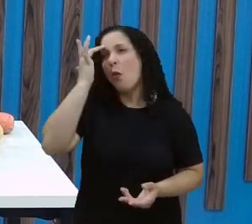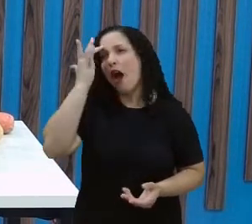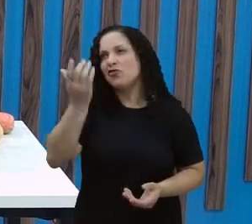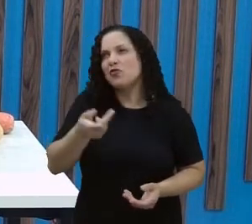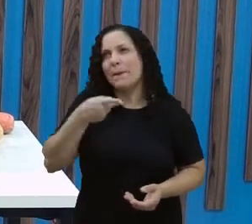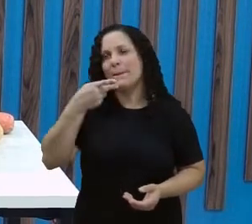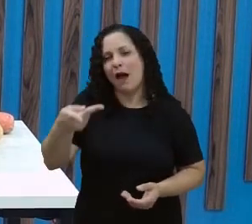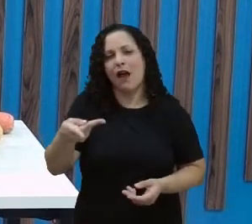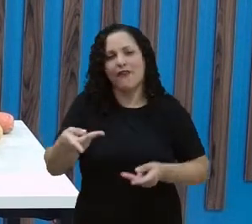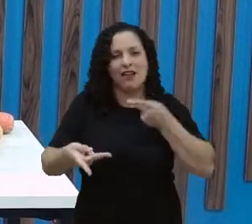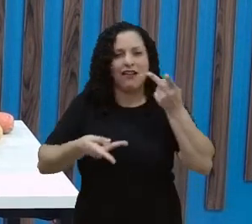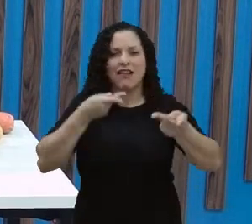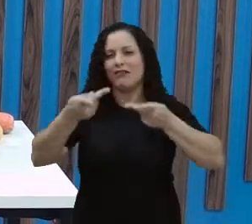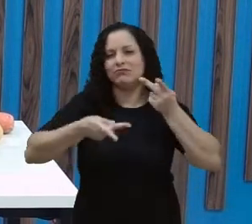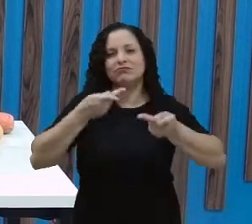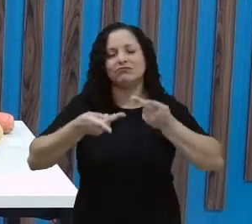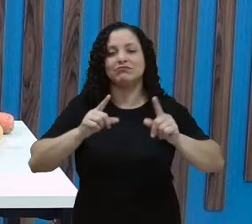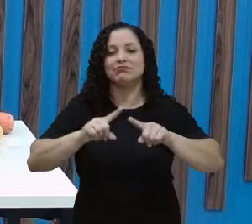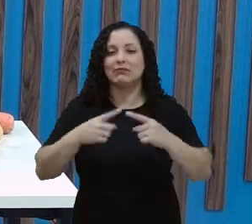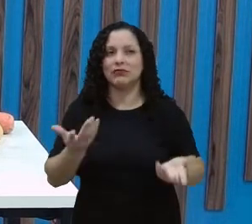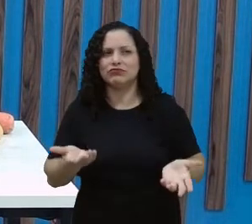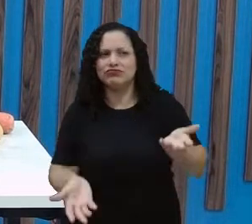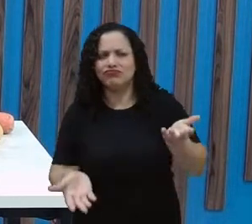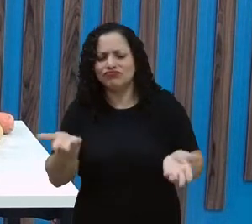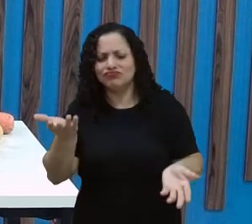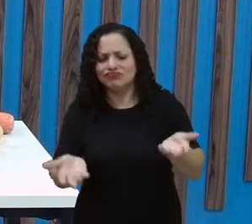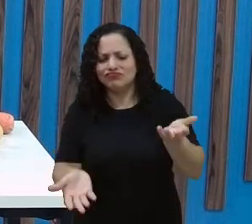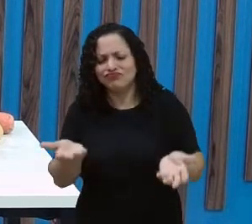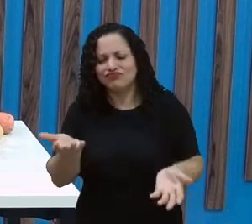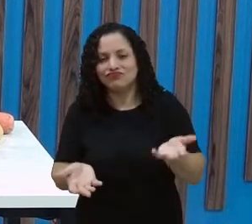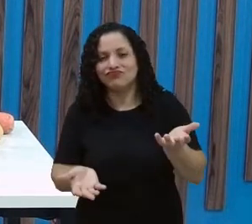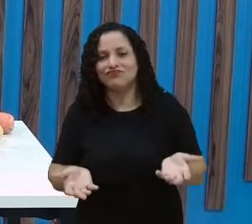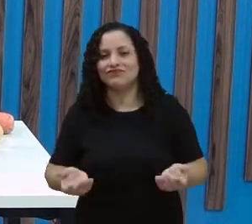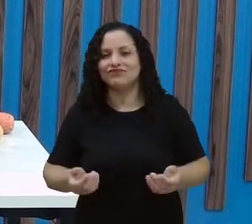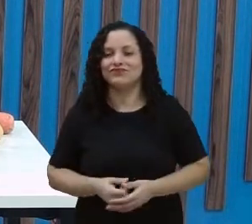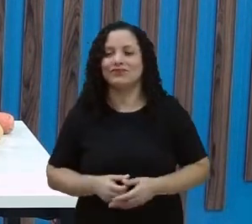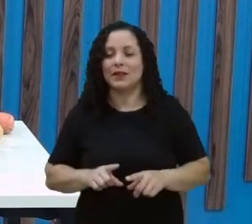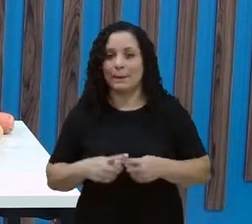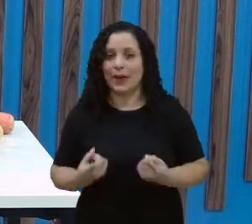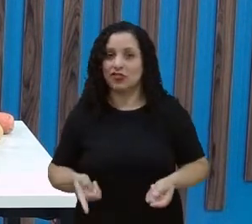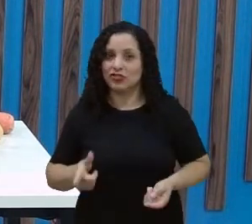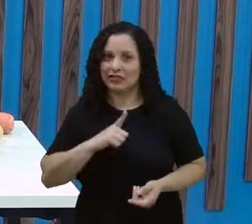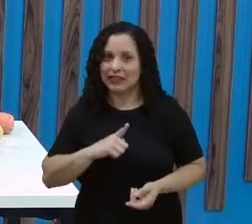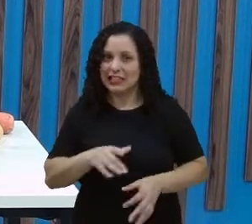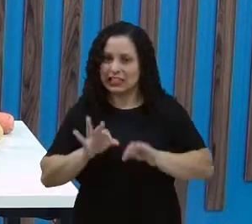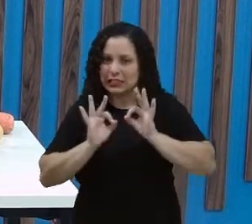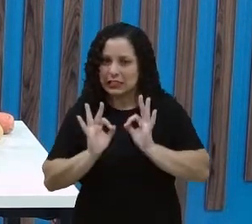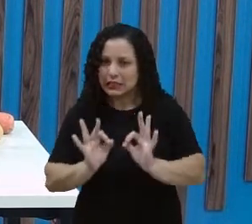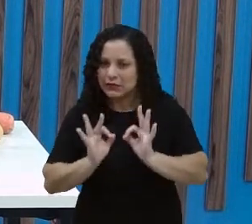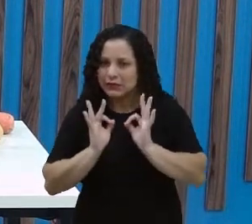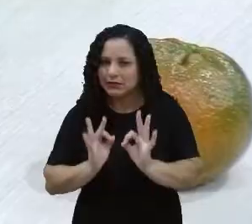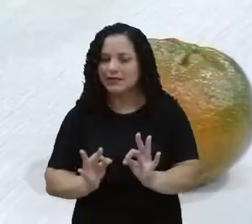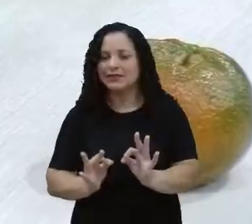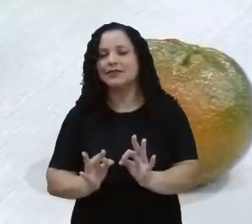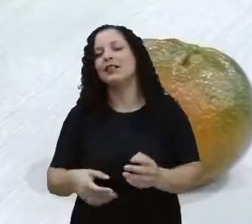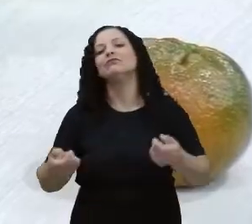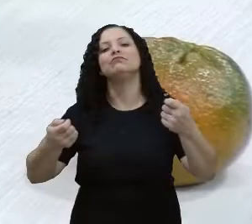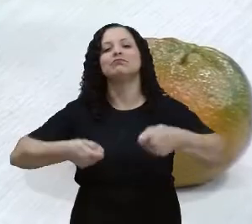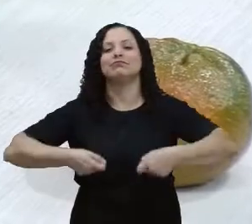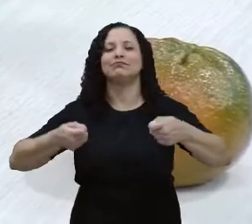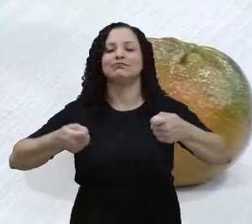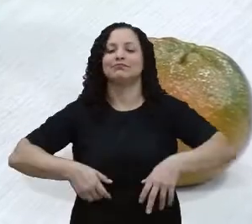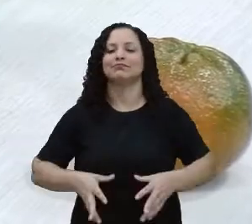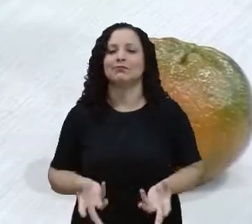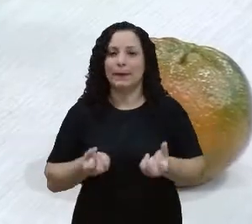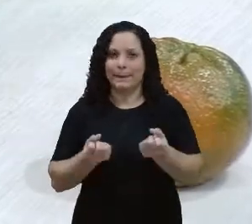um e fazer assim e ver, né? O que a gente achava que pesava mais. Mas, como a gente quer saber exata a medida de massa, então eu vou